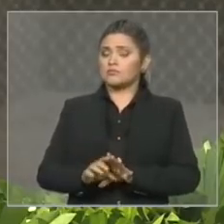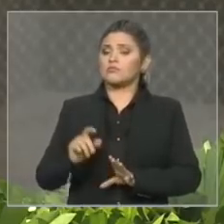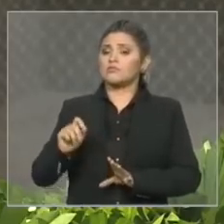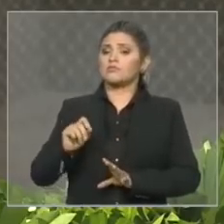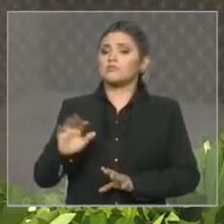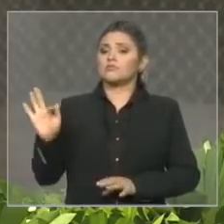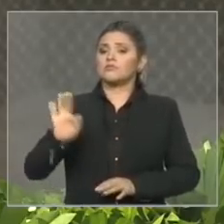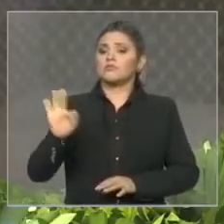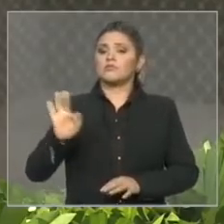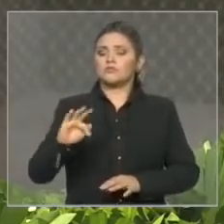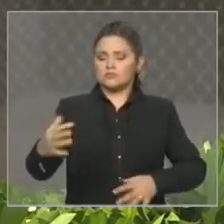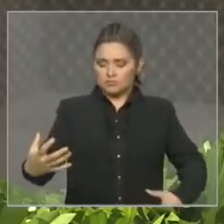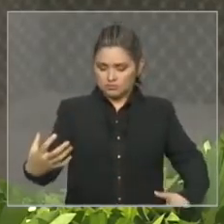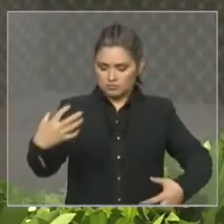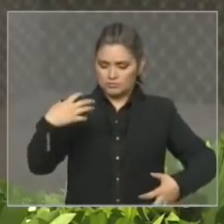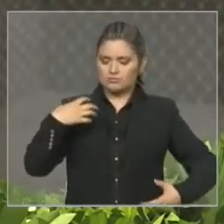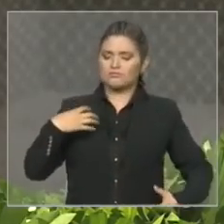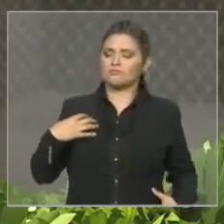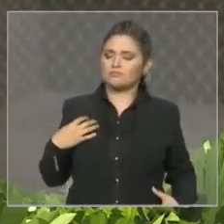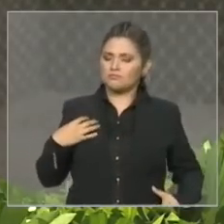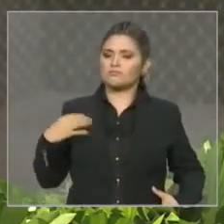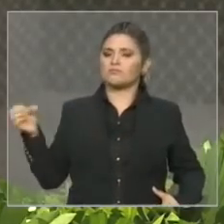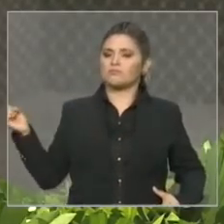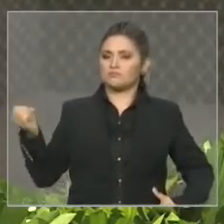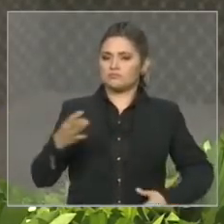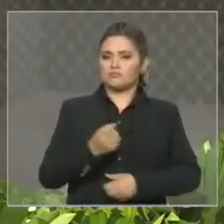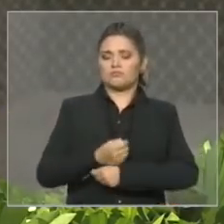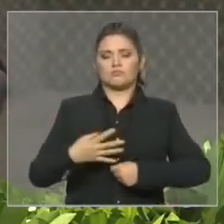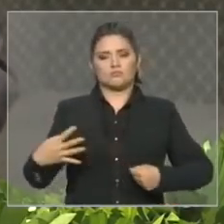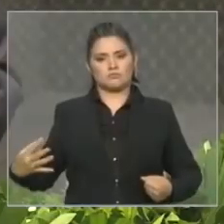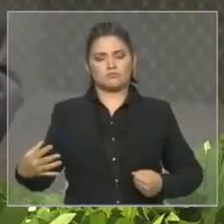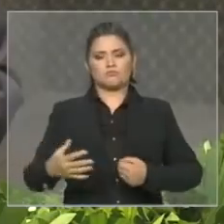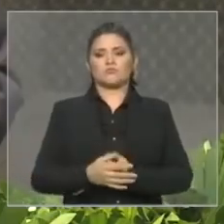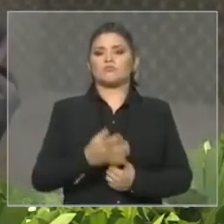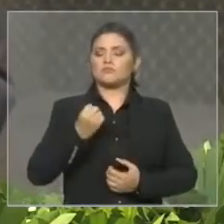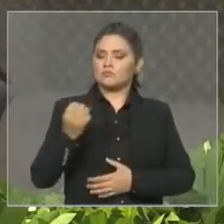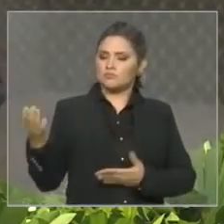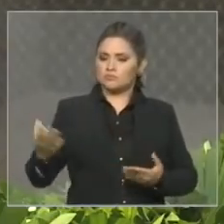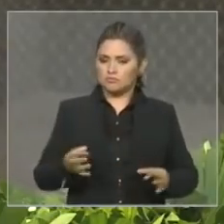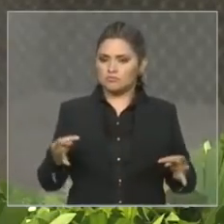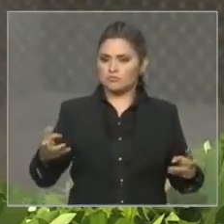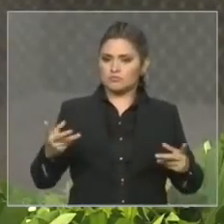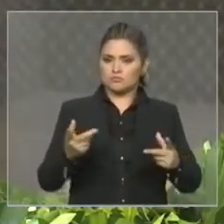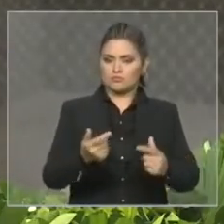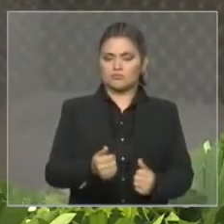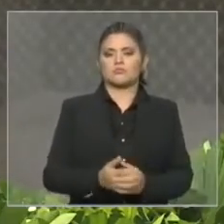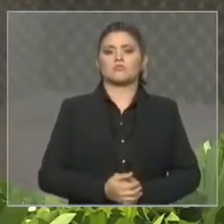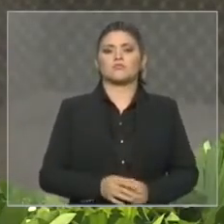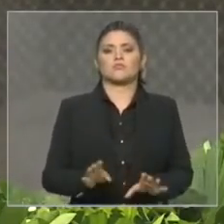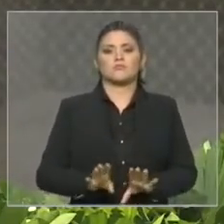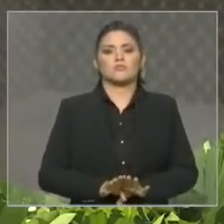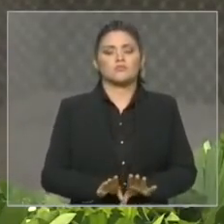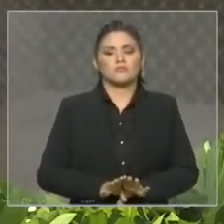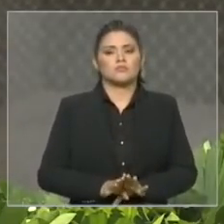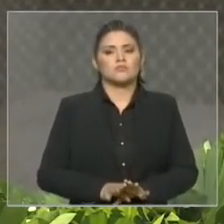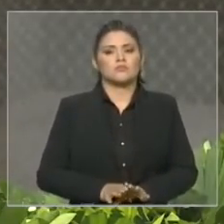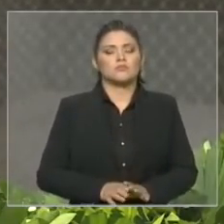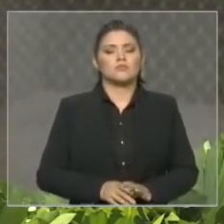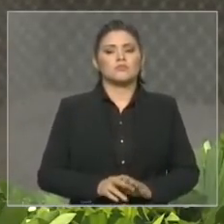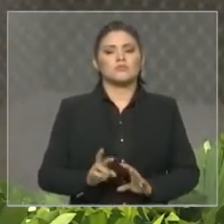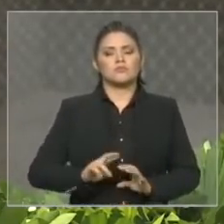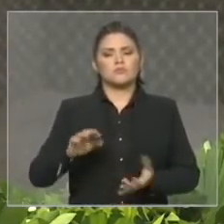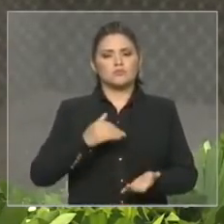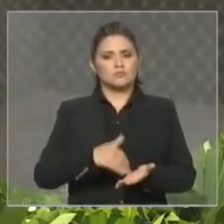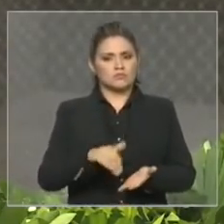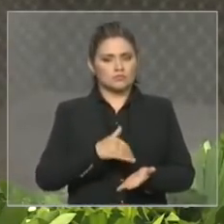parlamento. A todos, cumprimento na pessoa dos eminentes secretários dos trabalhos legislativos, o deputado